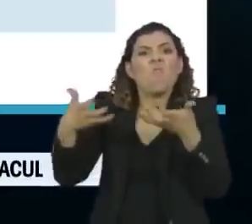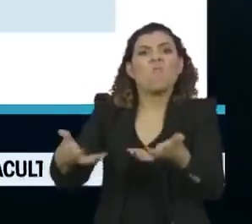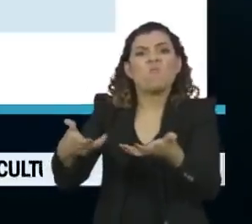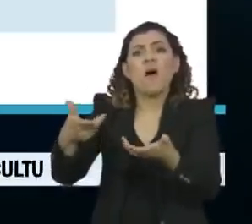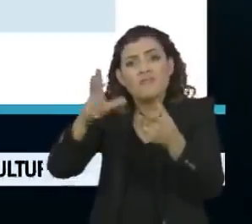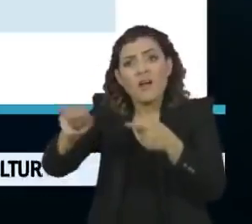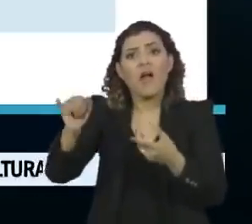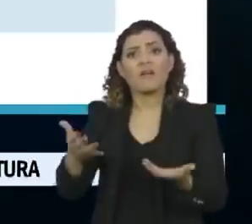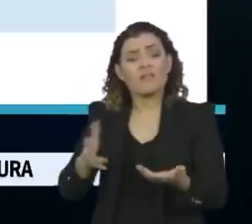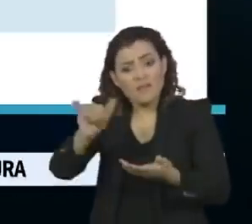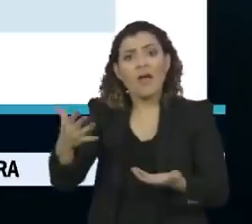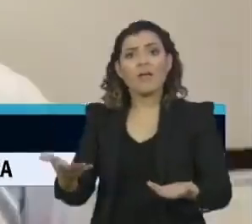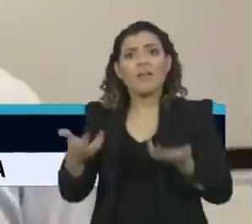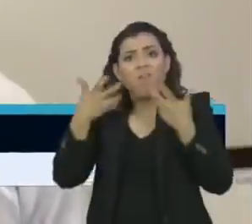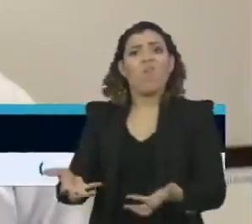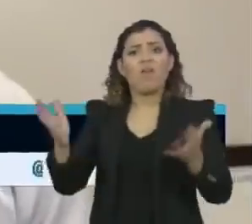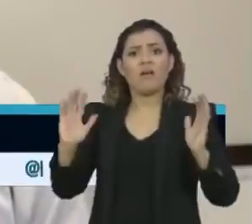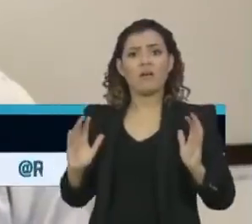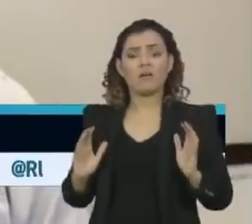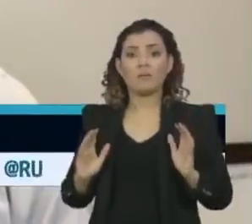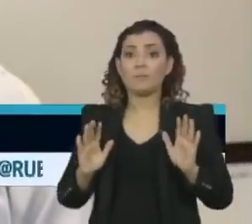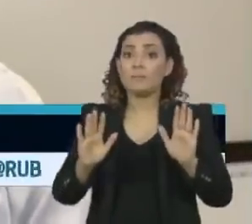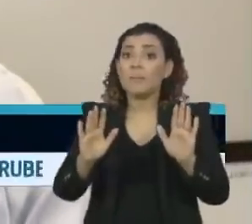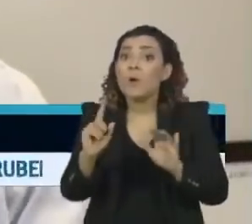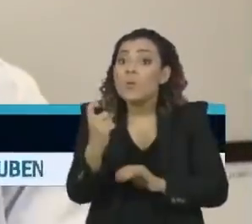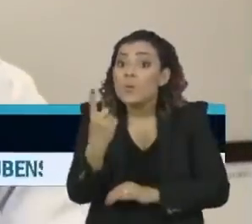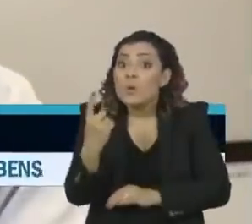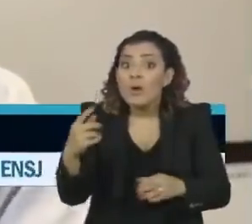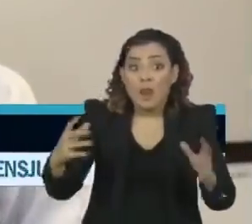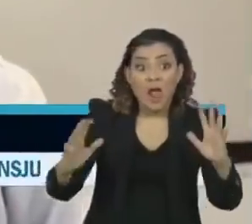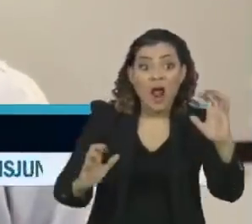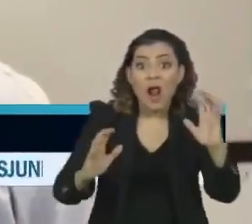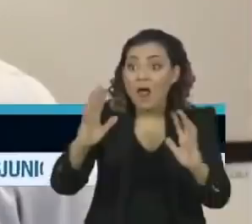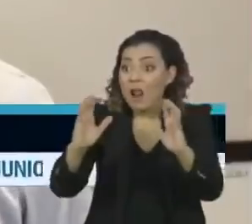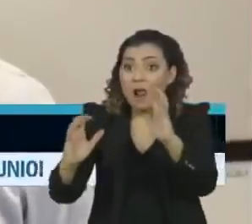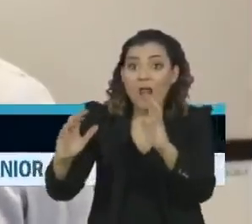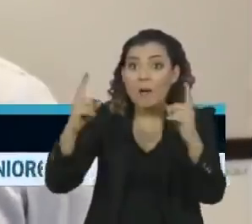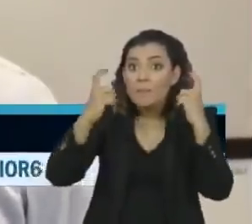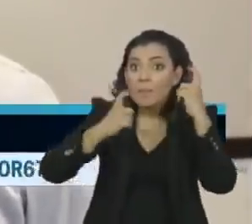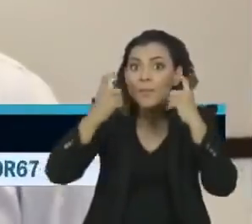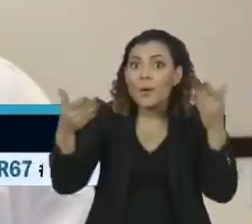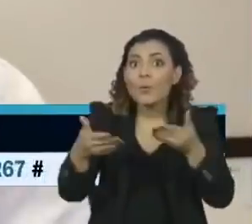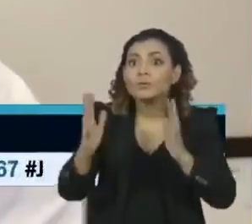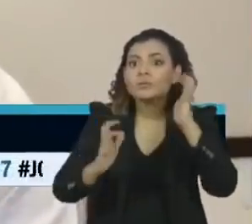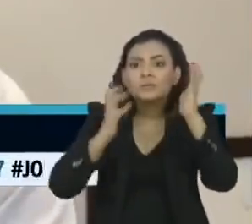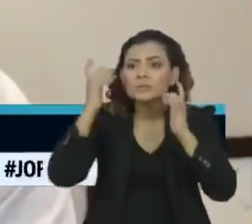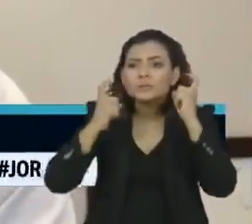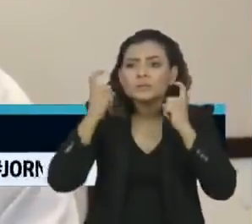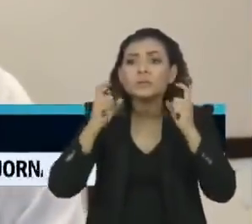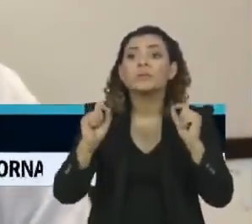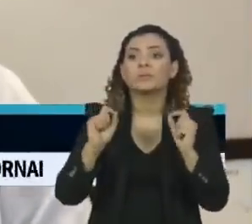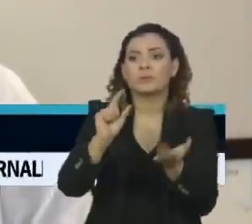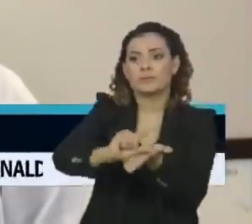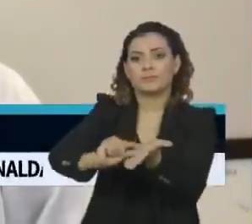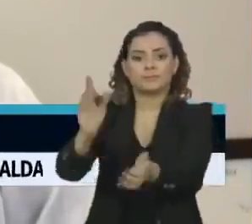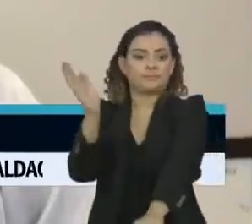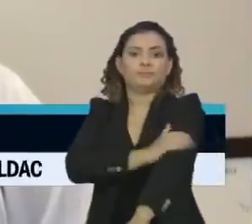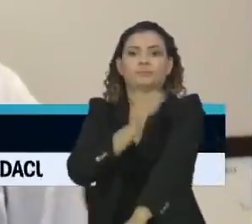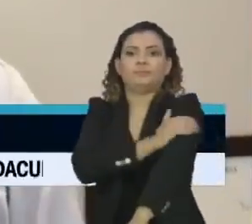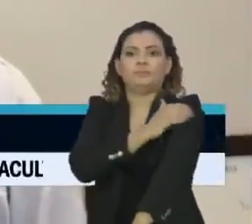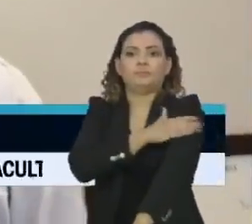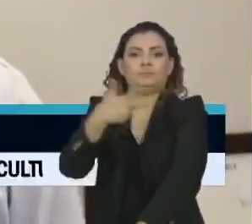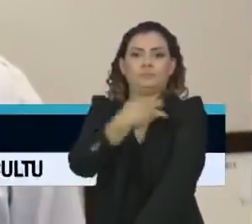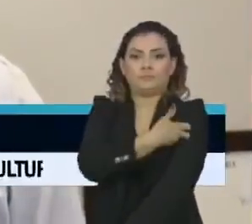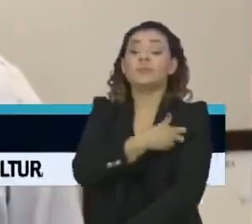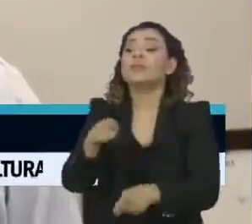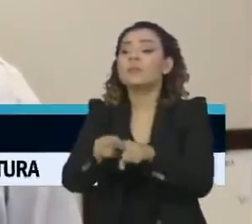Daí, vou ter que ser na pulada com bosta desse. A única briga que temos que estar preocupados a esta altura é por vacina no braço e comida no